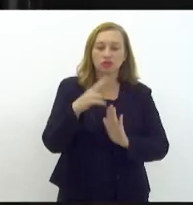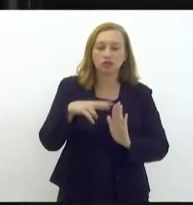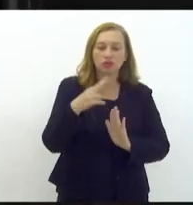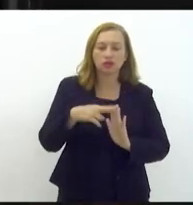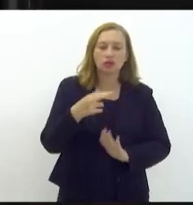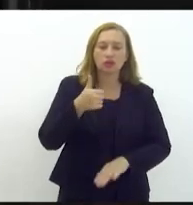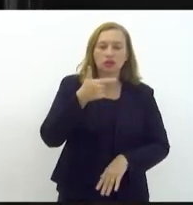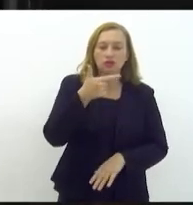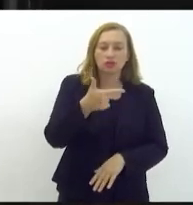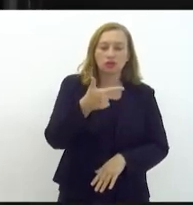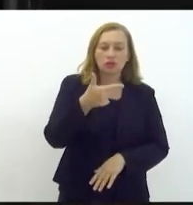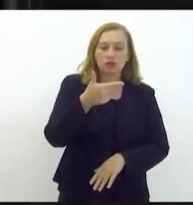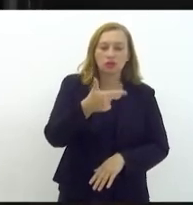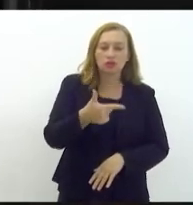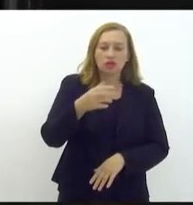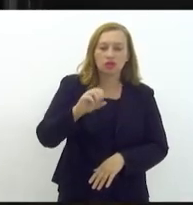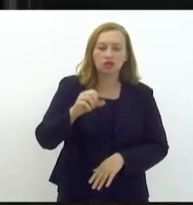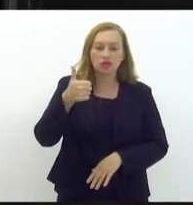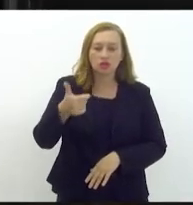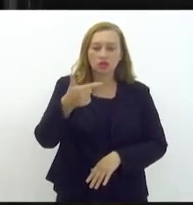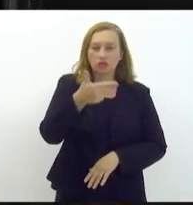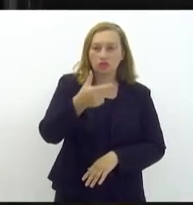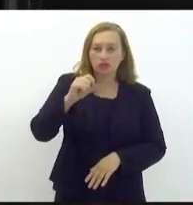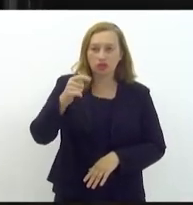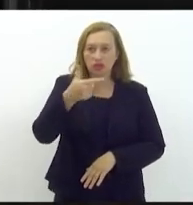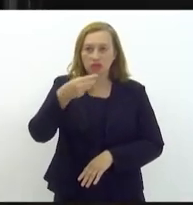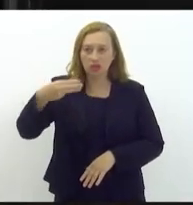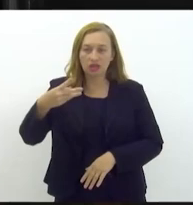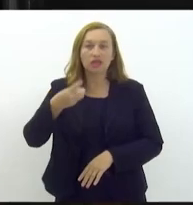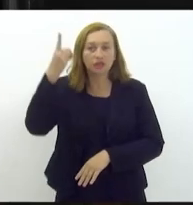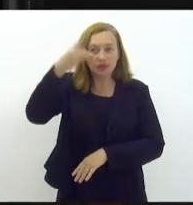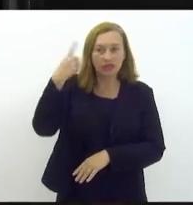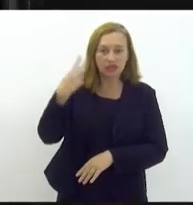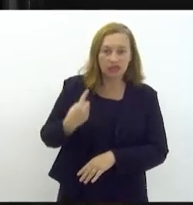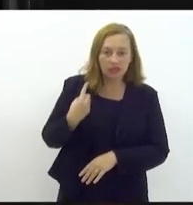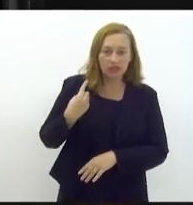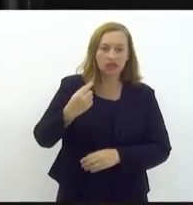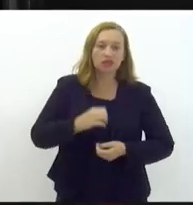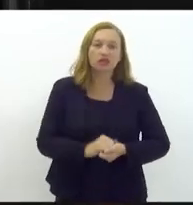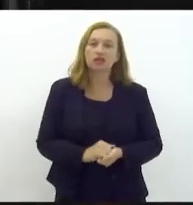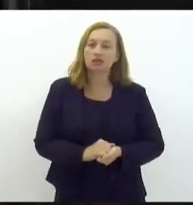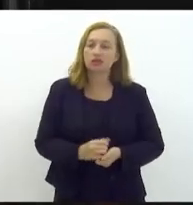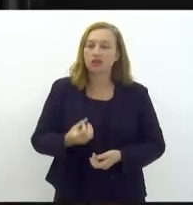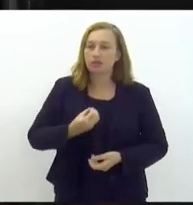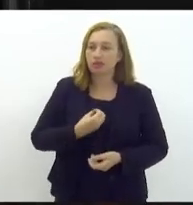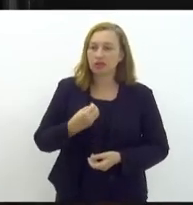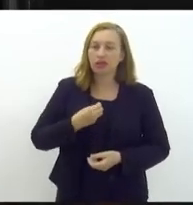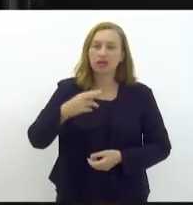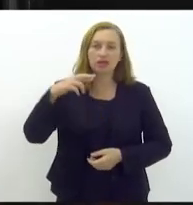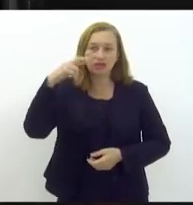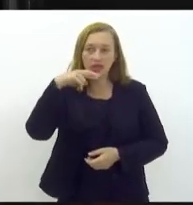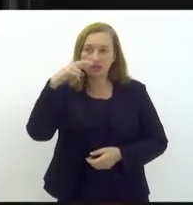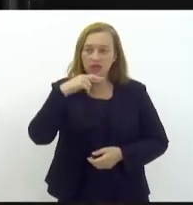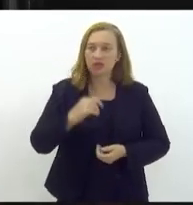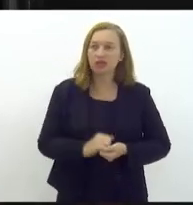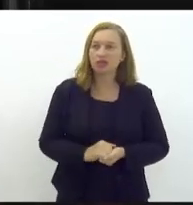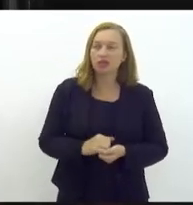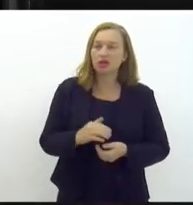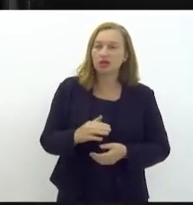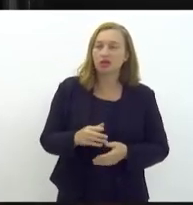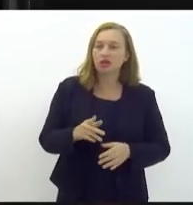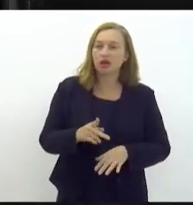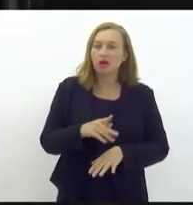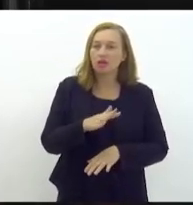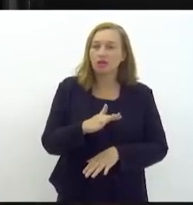201, de 23, de autoria da deputada Dani Monteira, que concede a medalha de Tiradentes, respectivo diploma, pós-mortem,